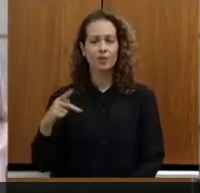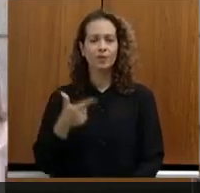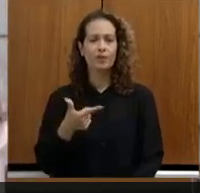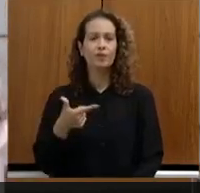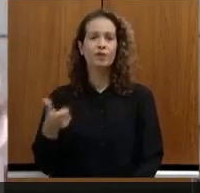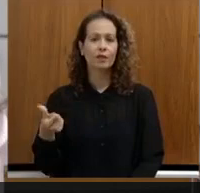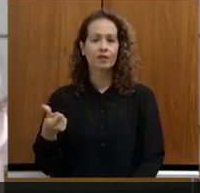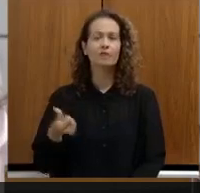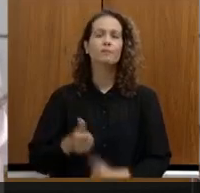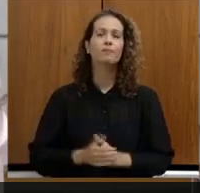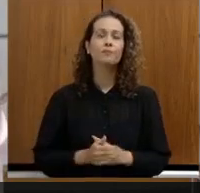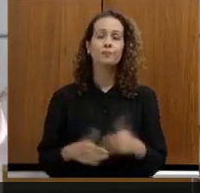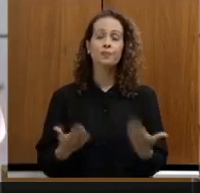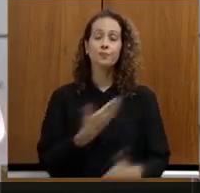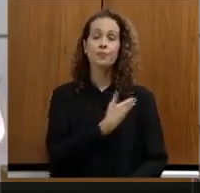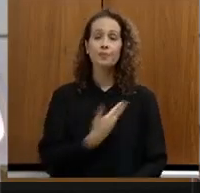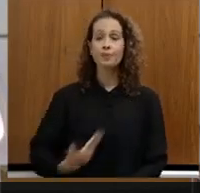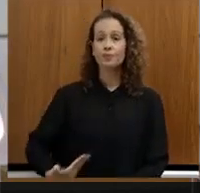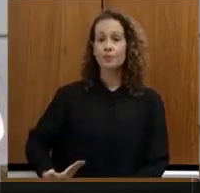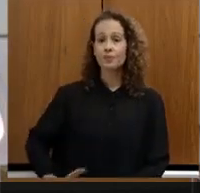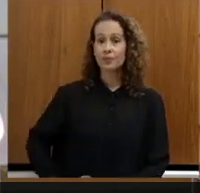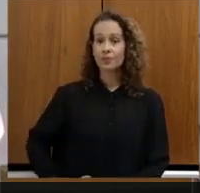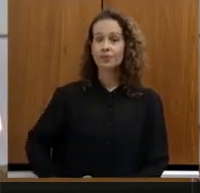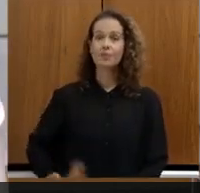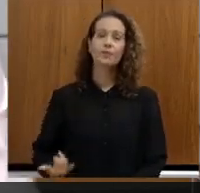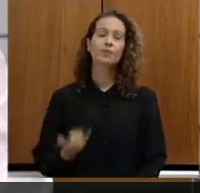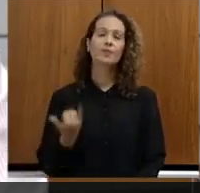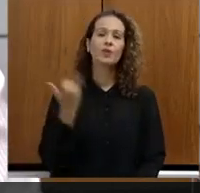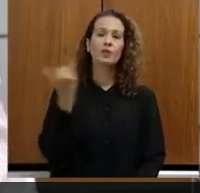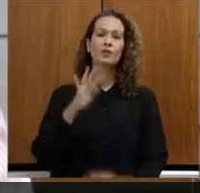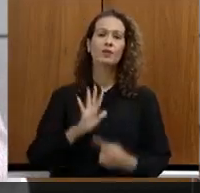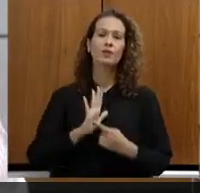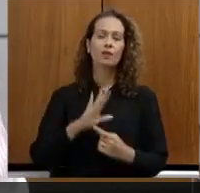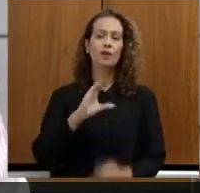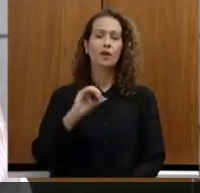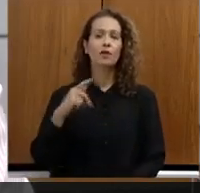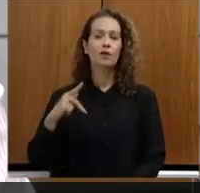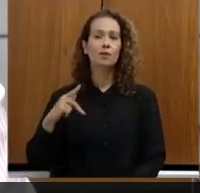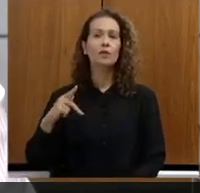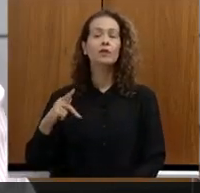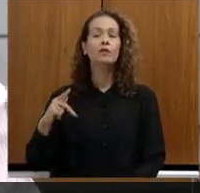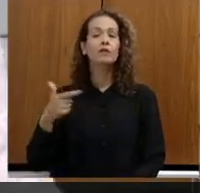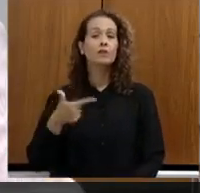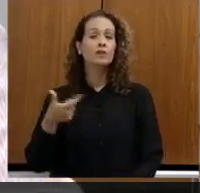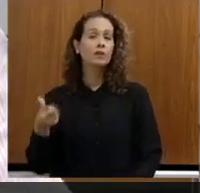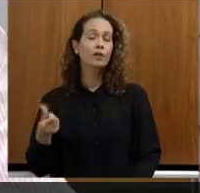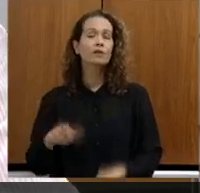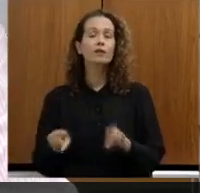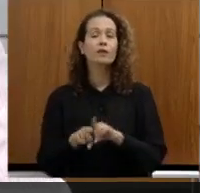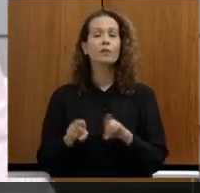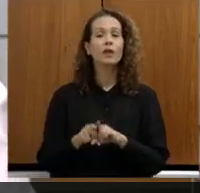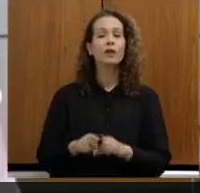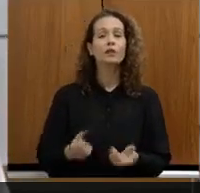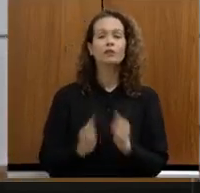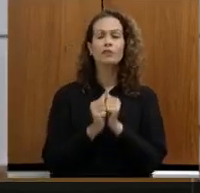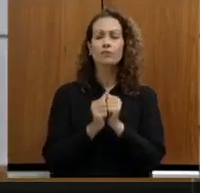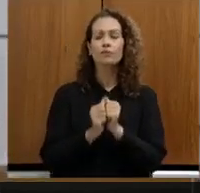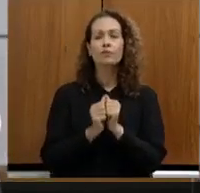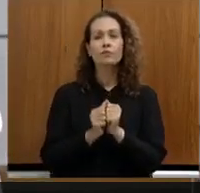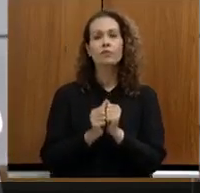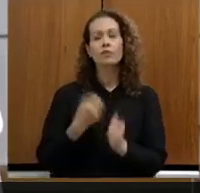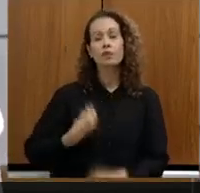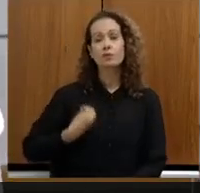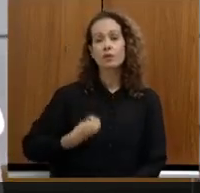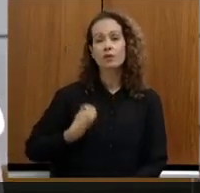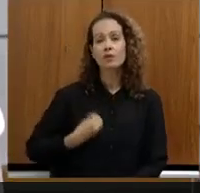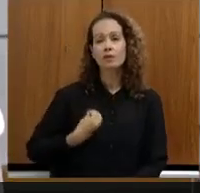pode trazer a importância que teve a COP26 e a participação tão efetiva, tão próxima